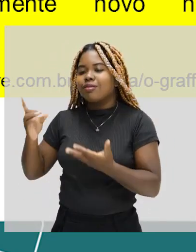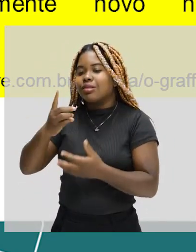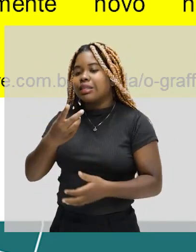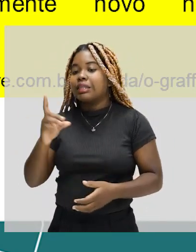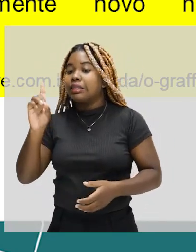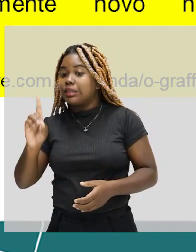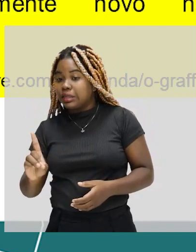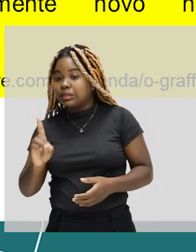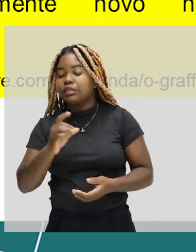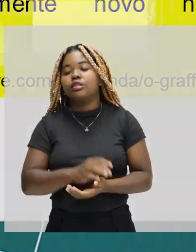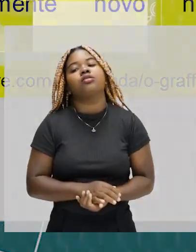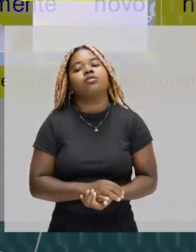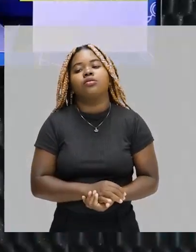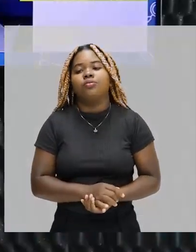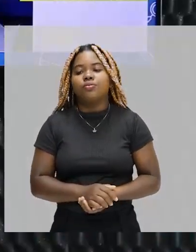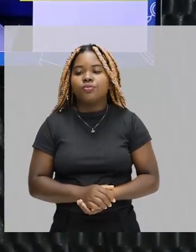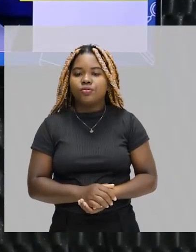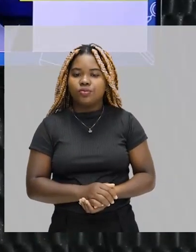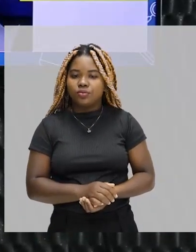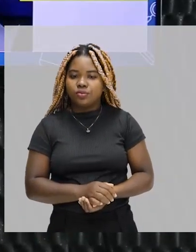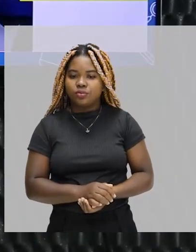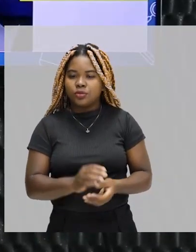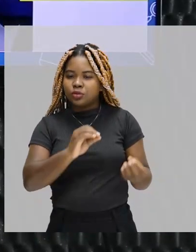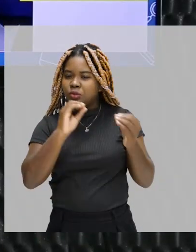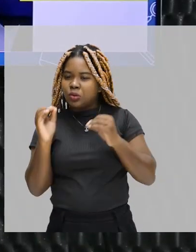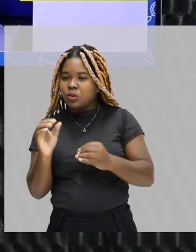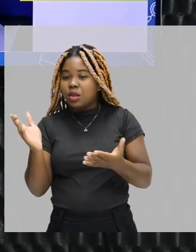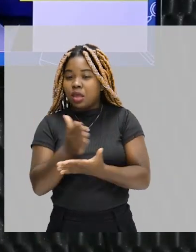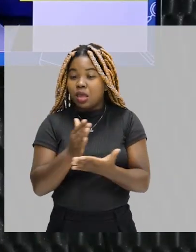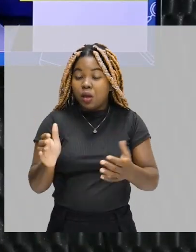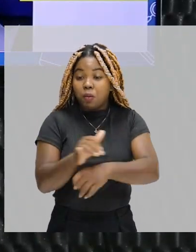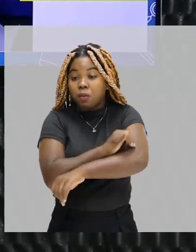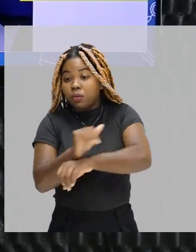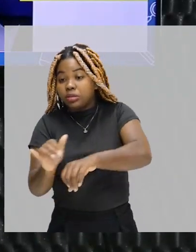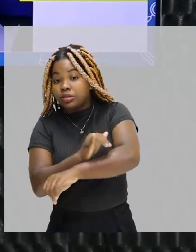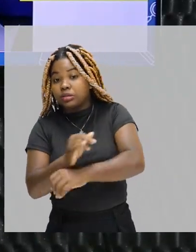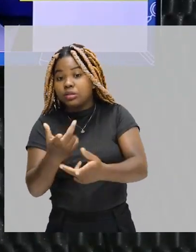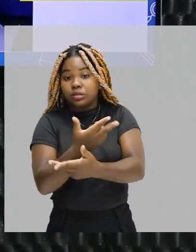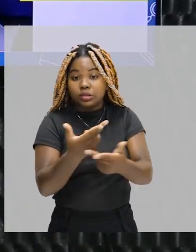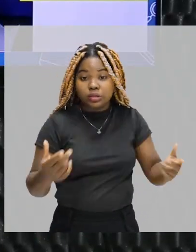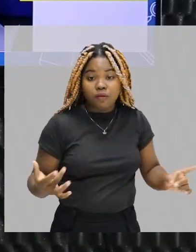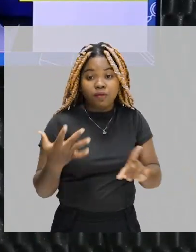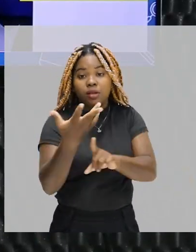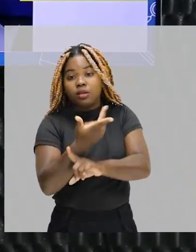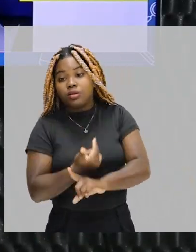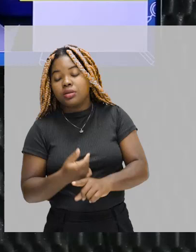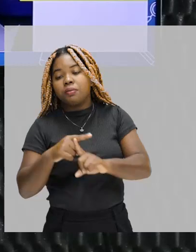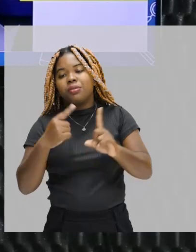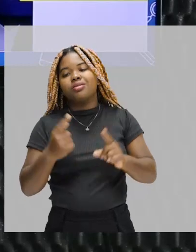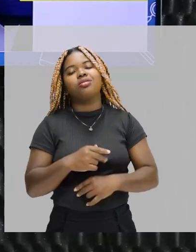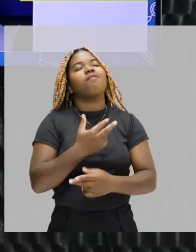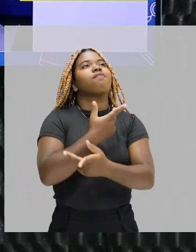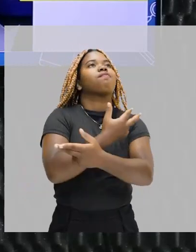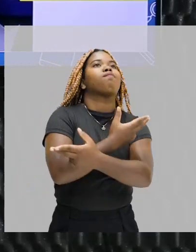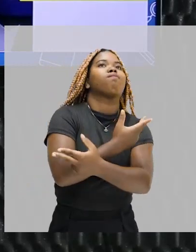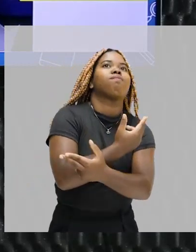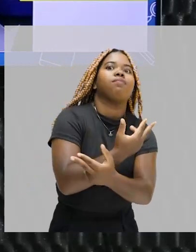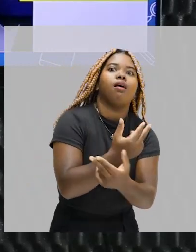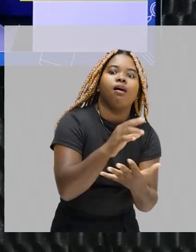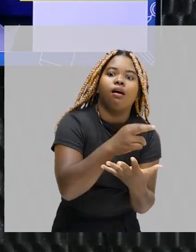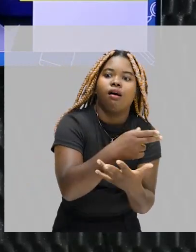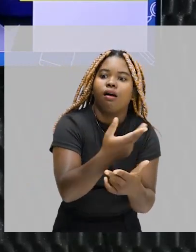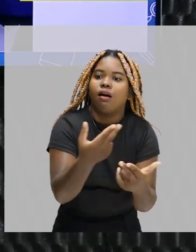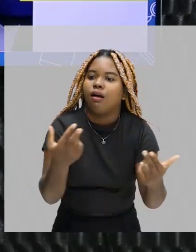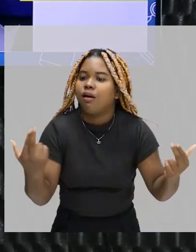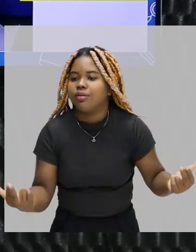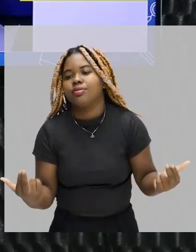3D e retomar a situação. Eu só coloquei algumas técnicas dessas variações artísticas, mas existem inúmeras outras. Por quê? Porque